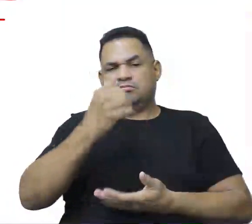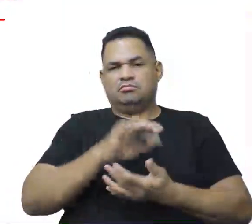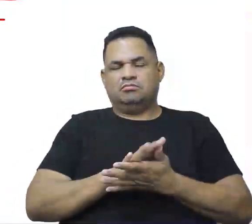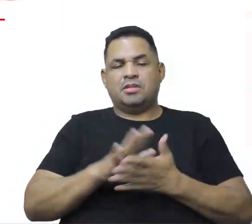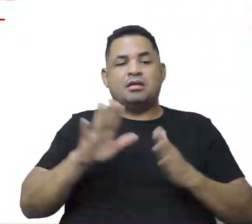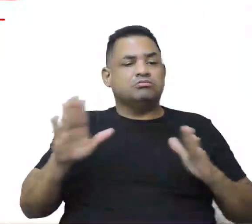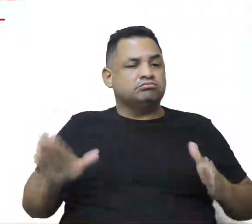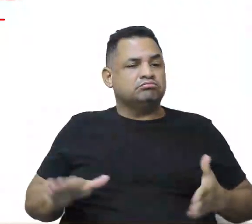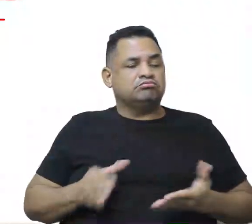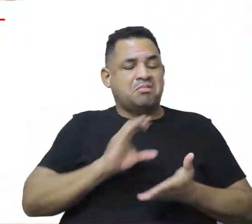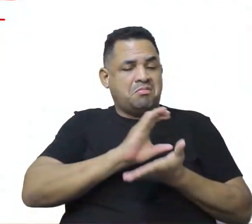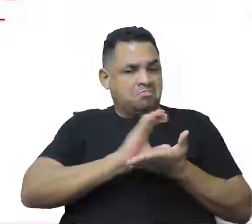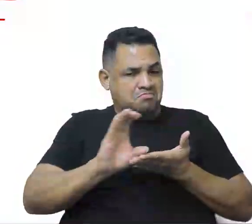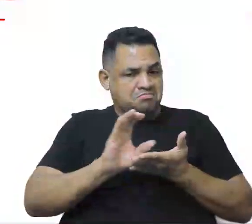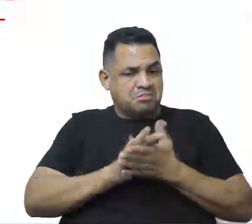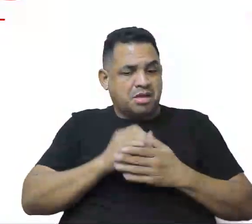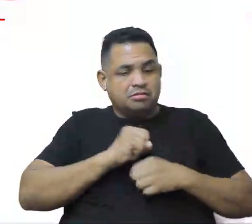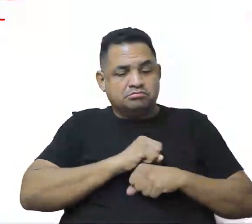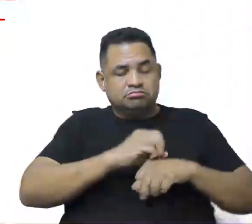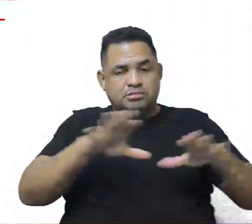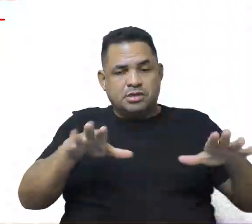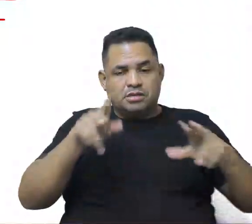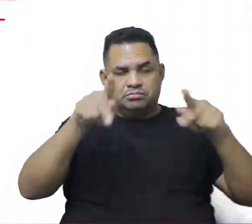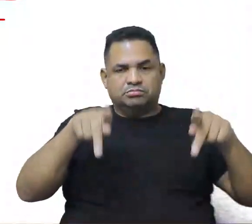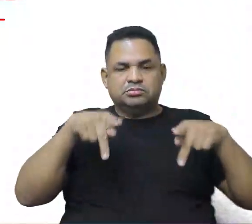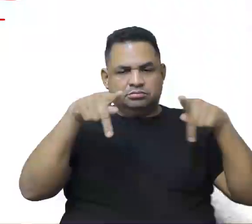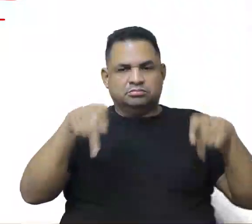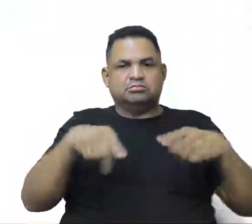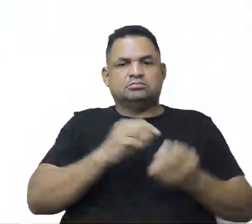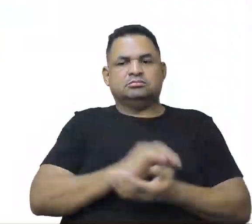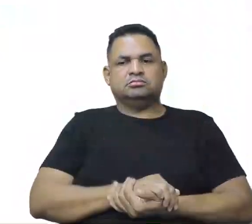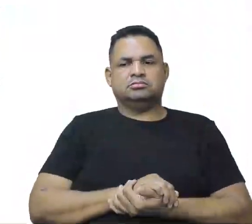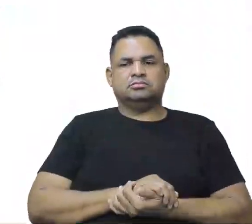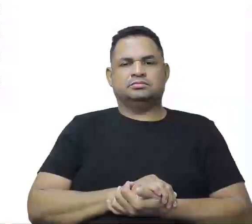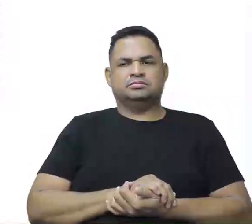grande investimento e que quer atingir as massas, né? Para consumir.